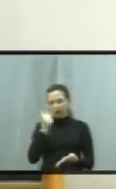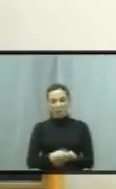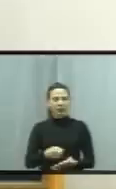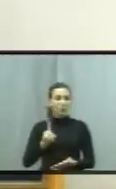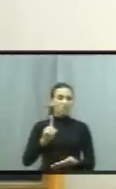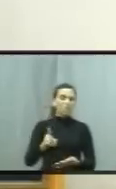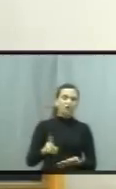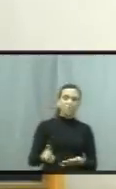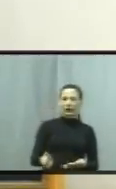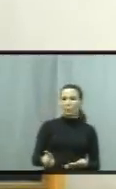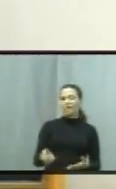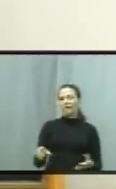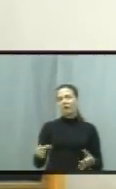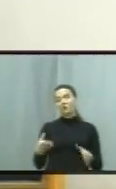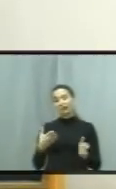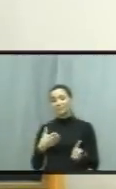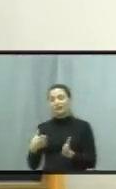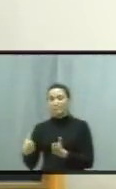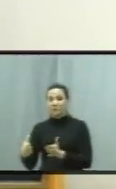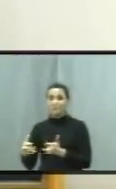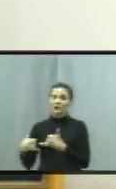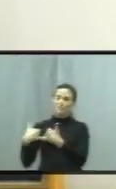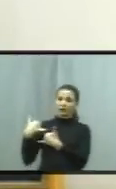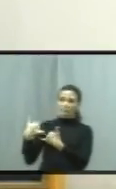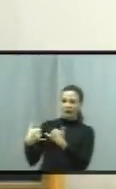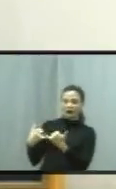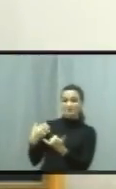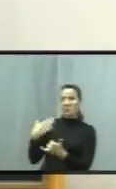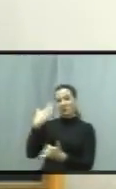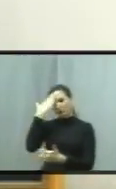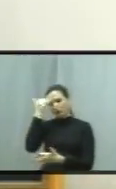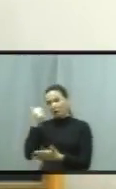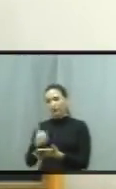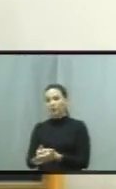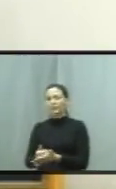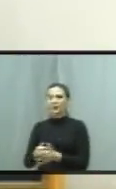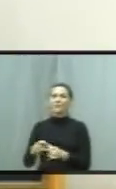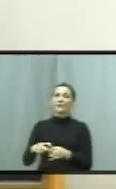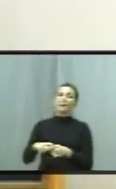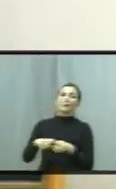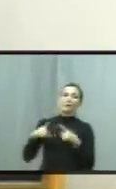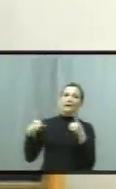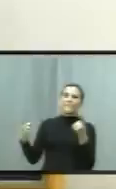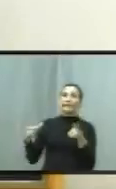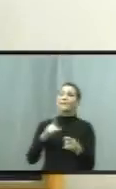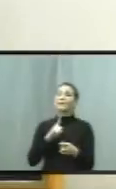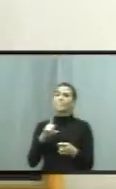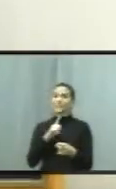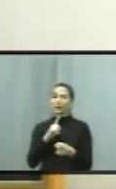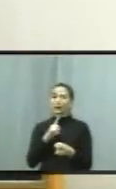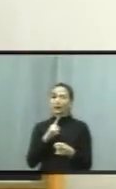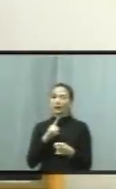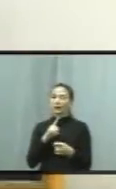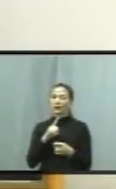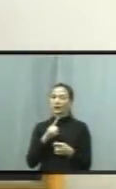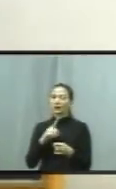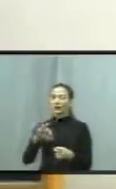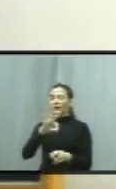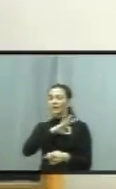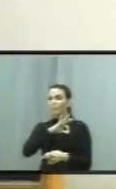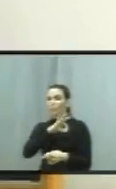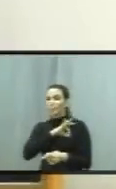vai passar por isso, como uma brincadeira, mas independente disso, é importante que realmente tenha a polícia